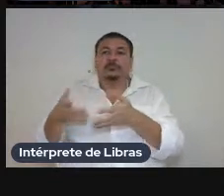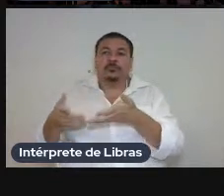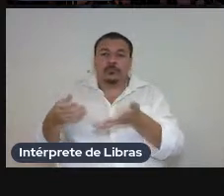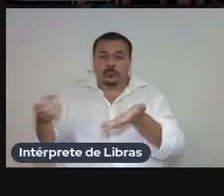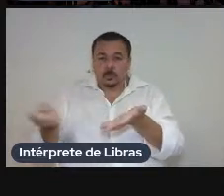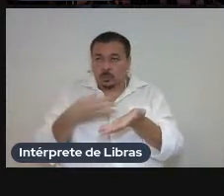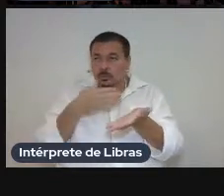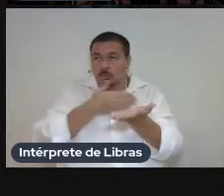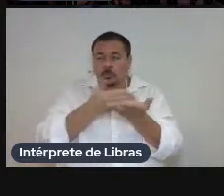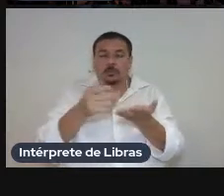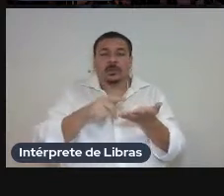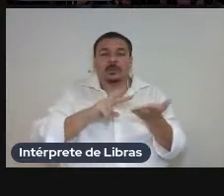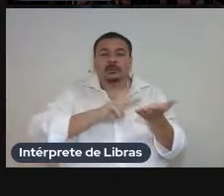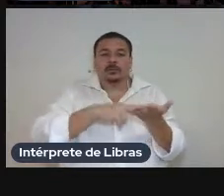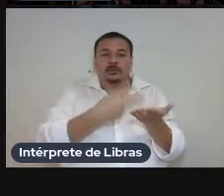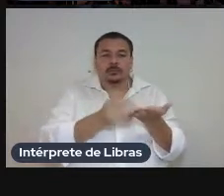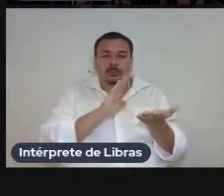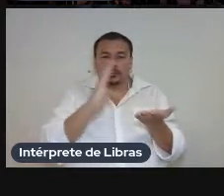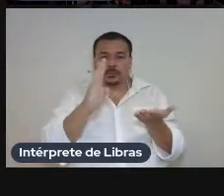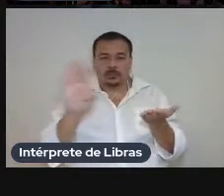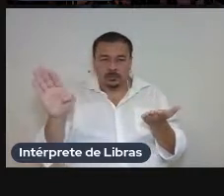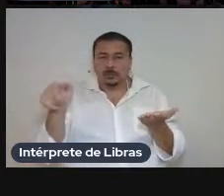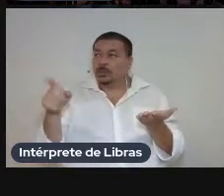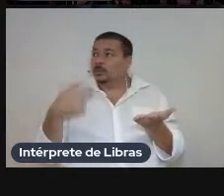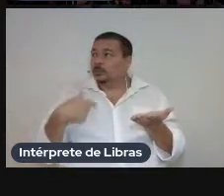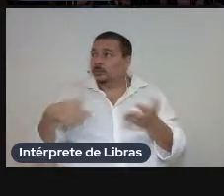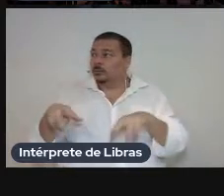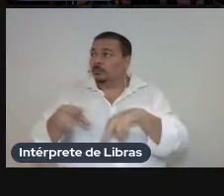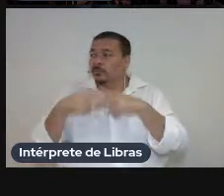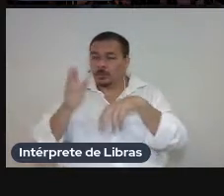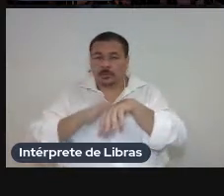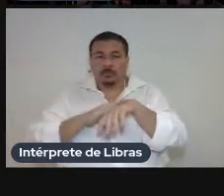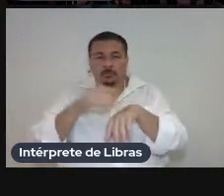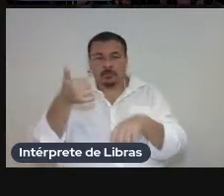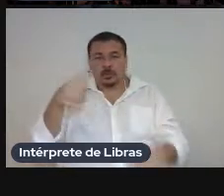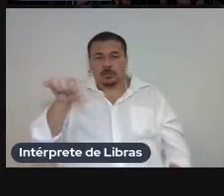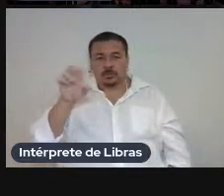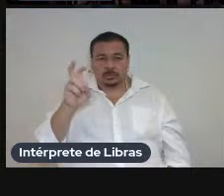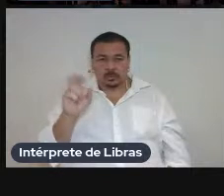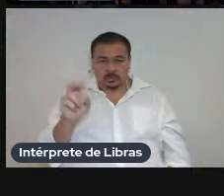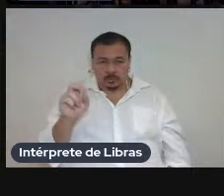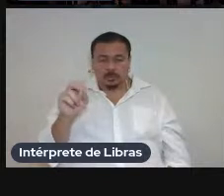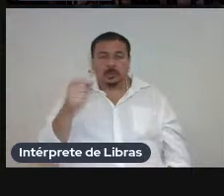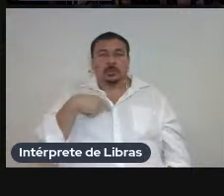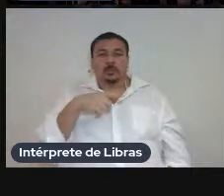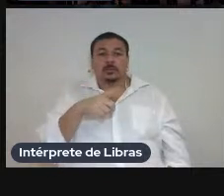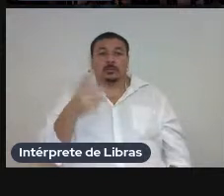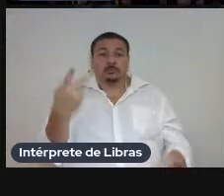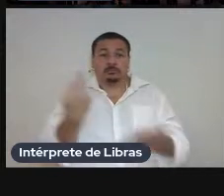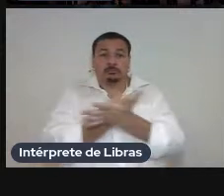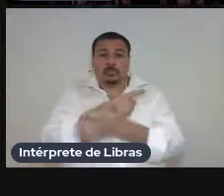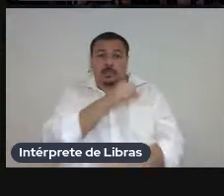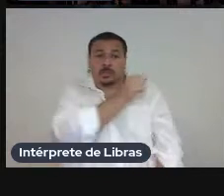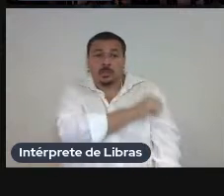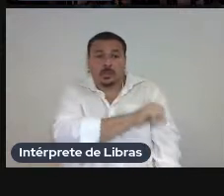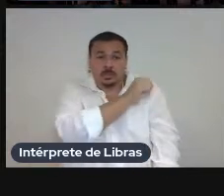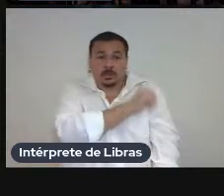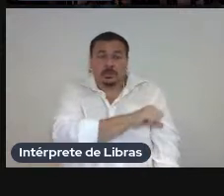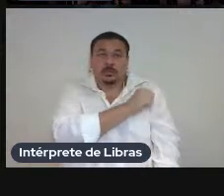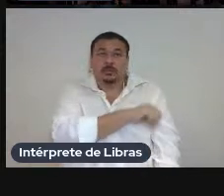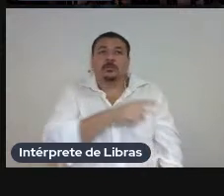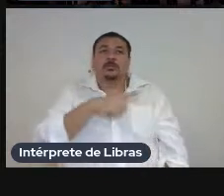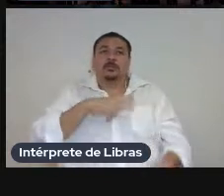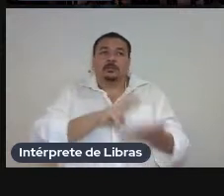indiretas principalmente a partir da década de 50 quando temos no Rio de Janeiro as traduções